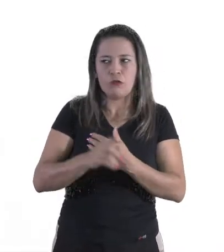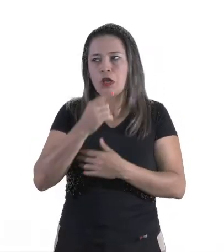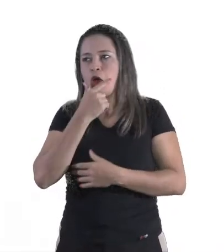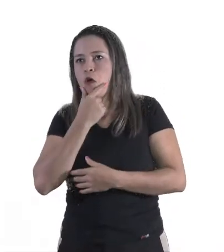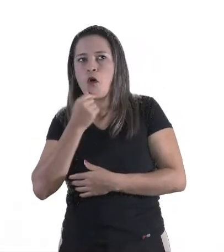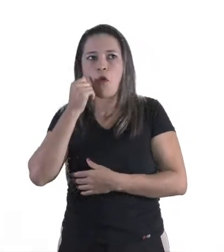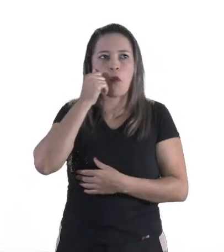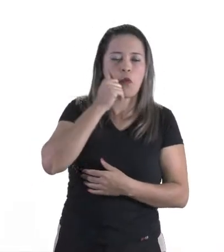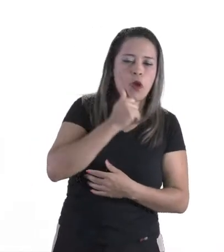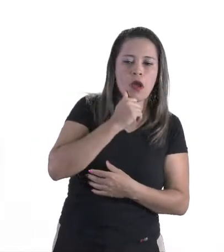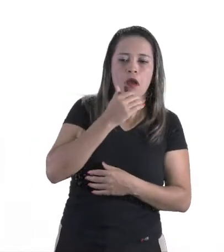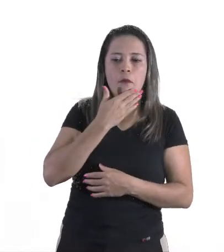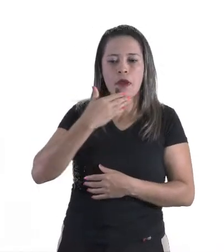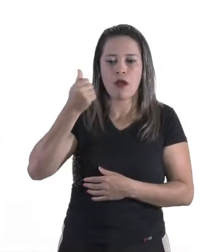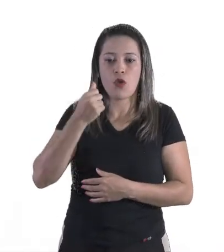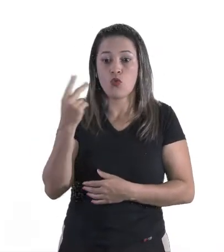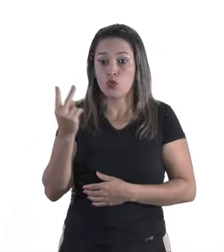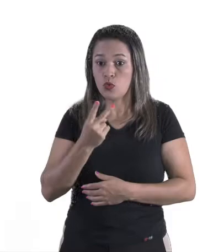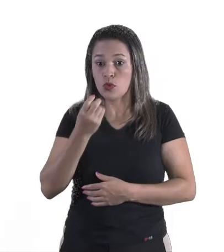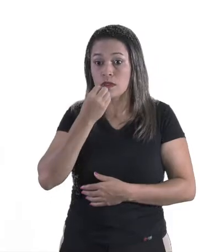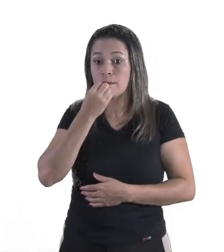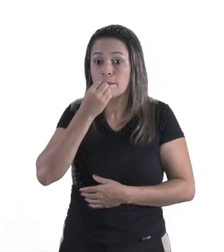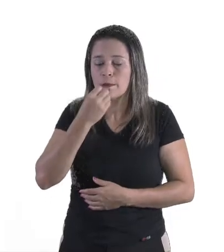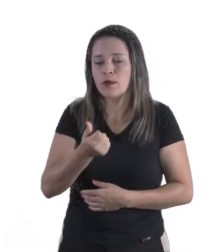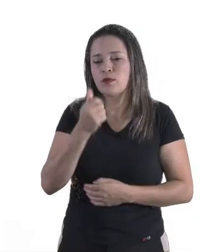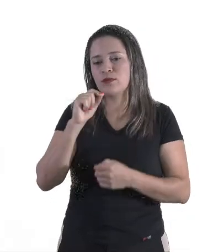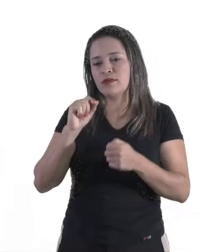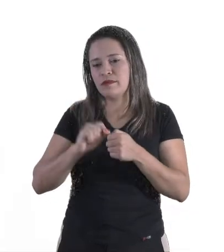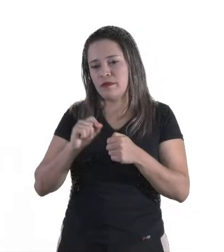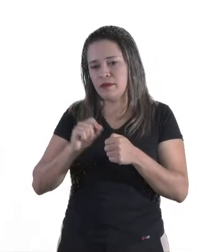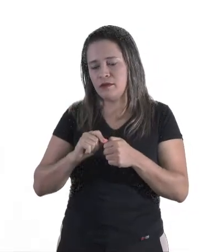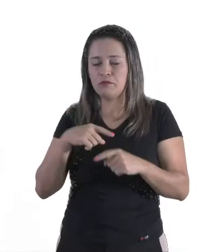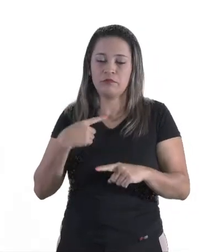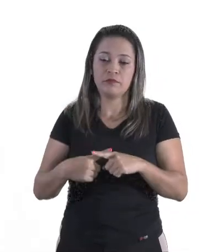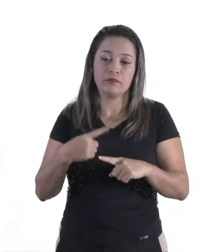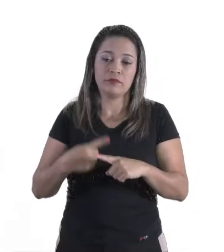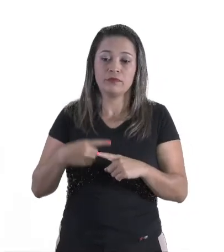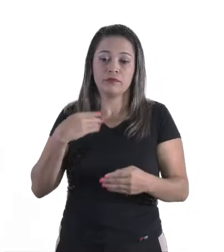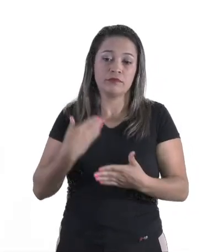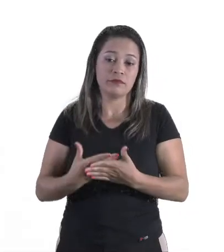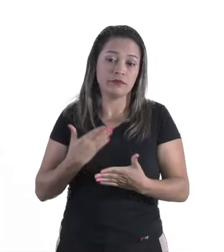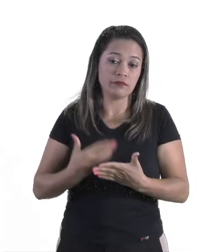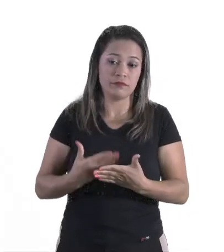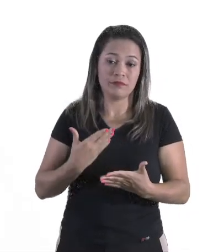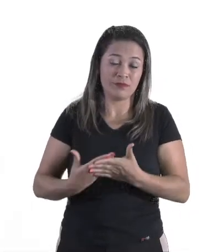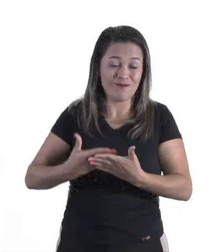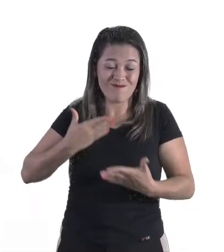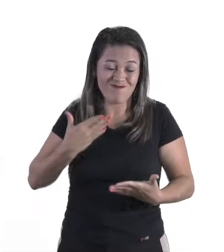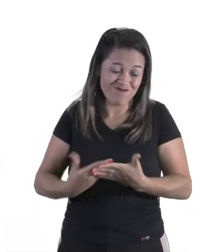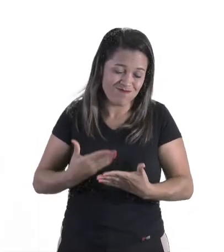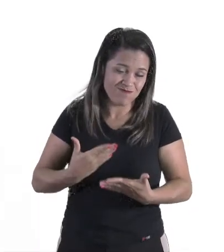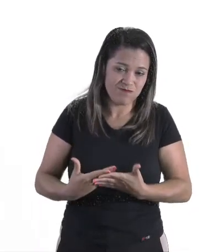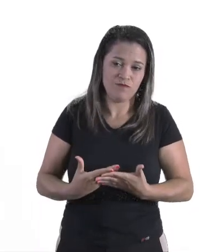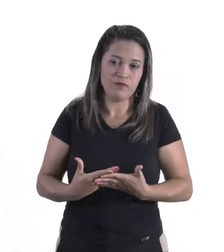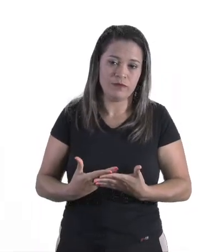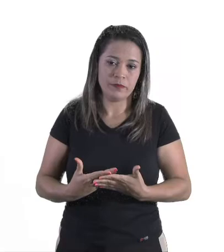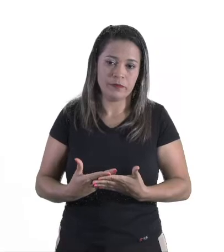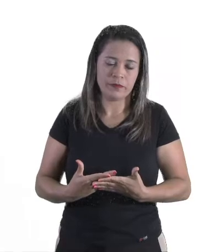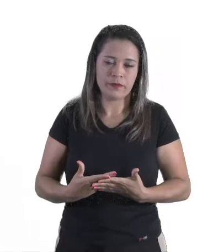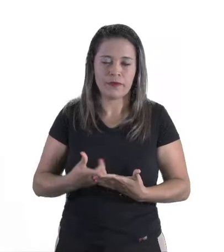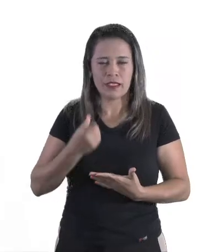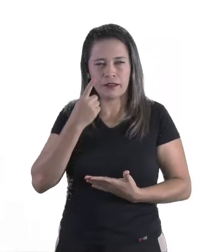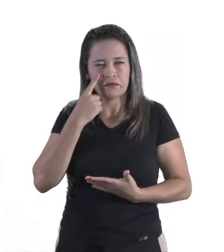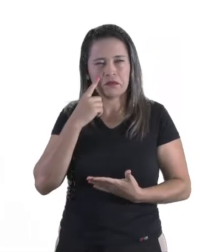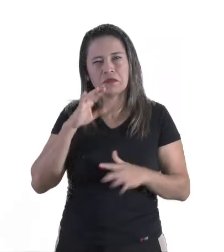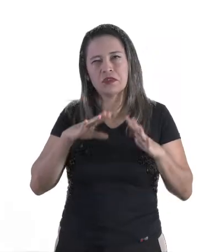ou mulher que é melhor. Eles são bons naquilo que fazem porque eles estudaram muito. Nós temos aí, tem gente que